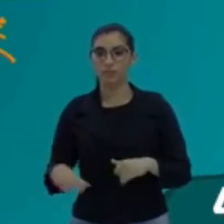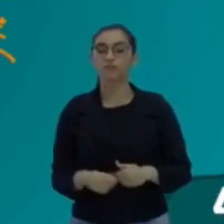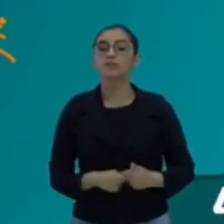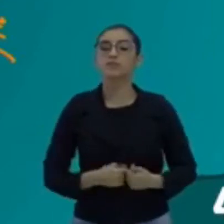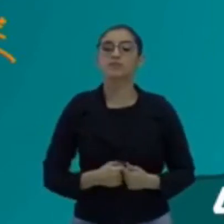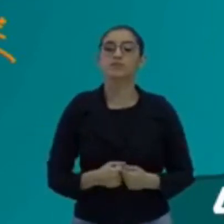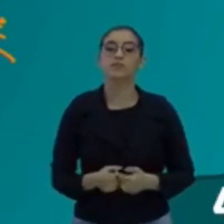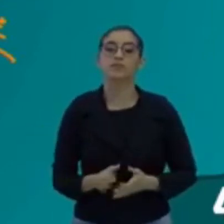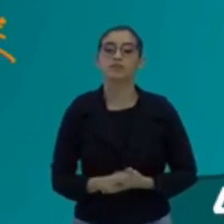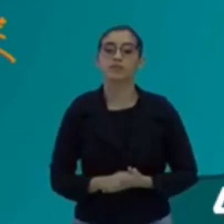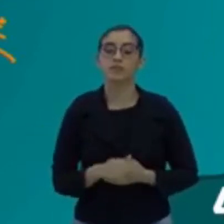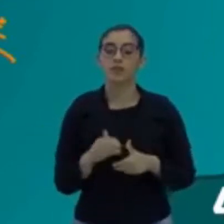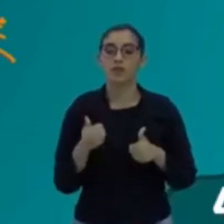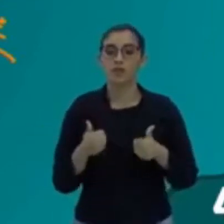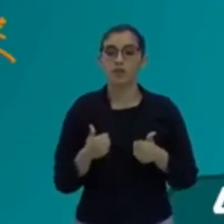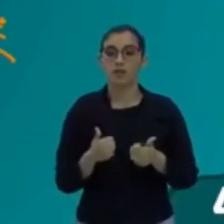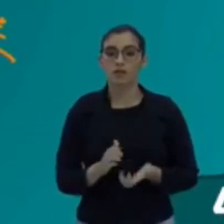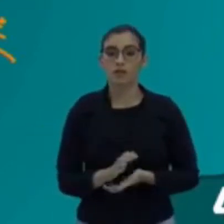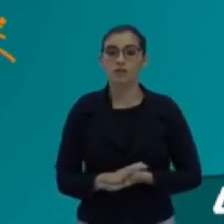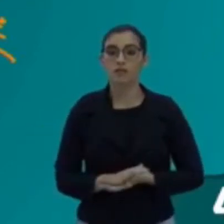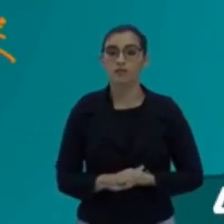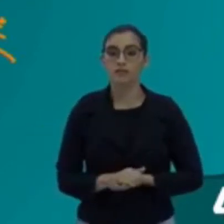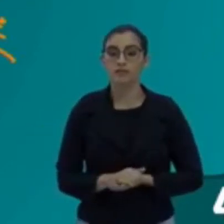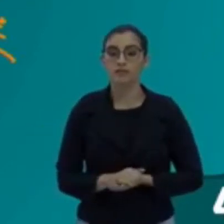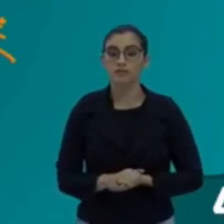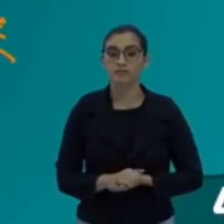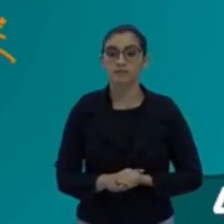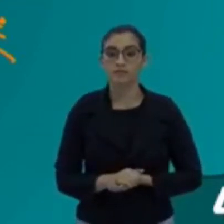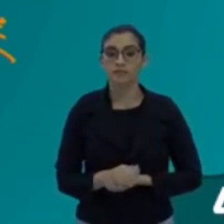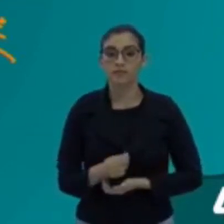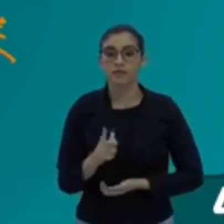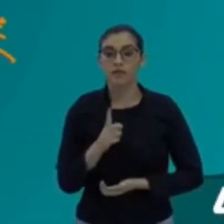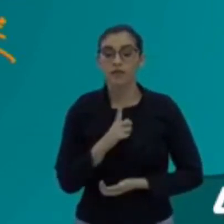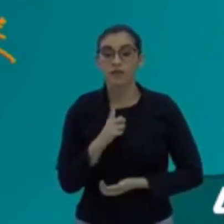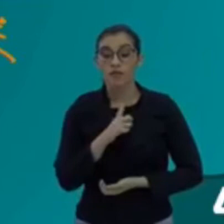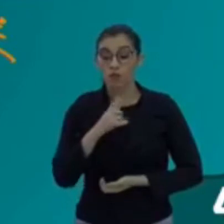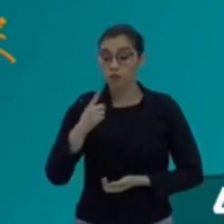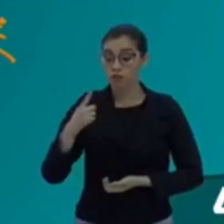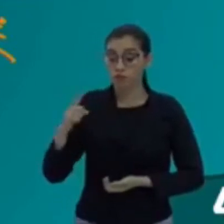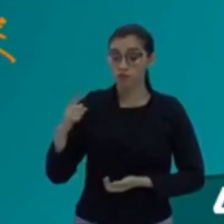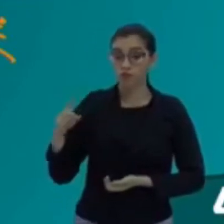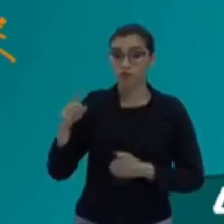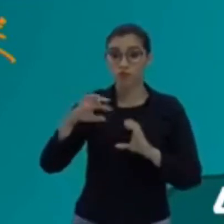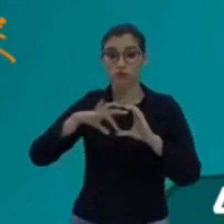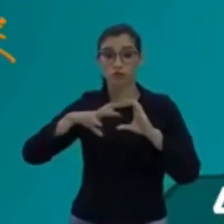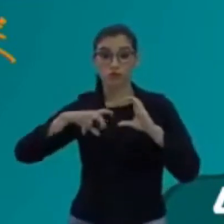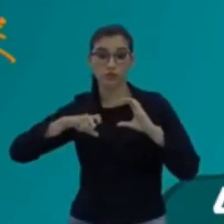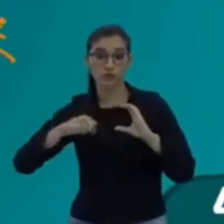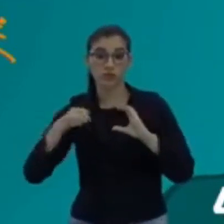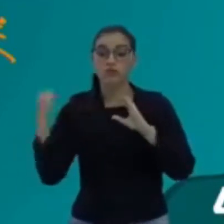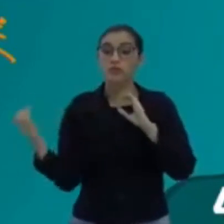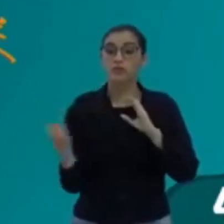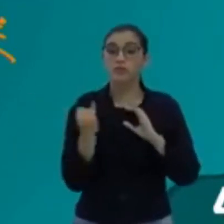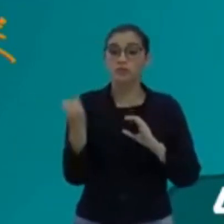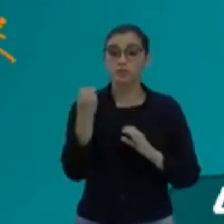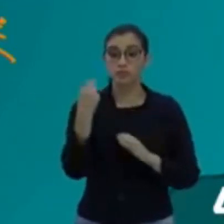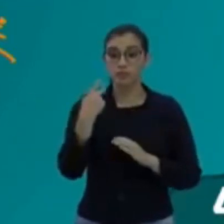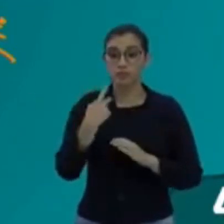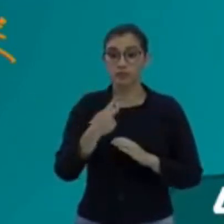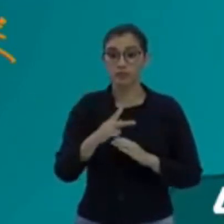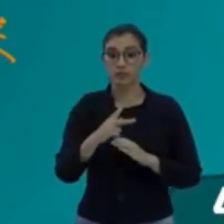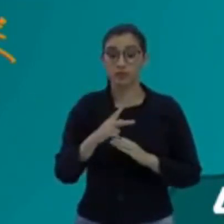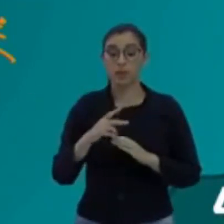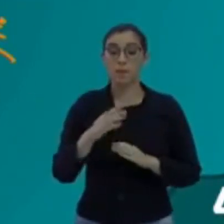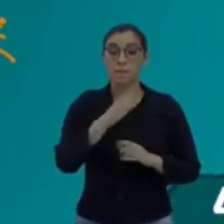vale. Tá bom? Então, tenho outras características que é importante para ti. Uma